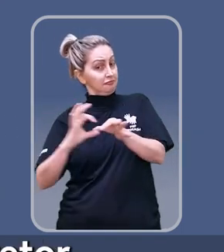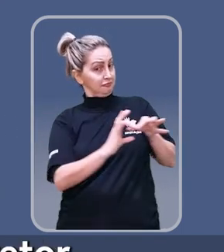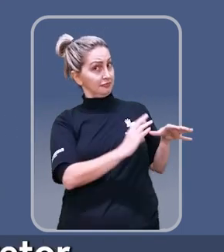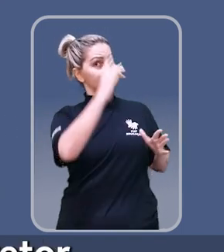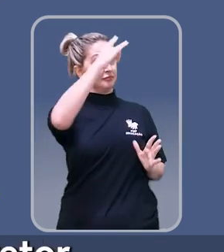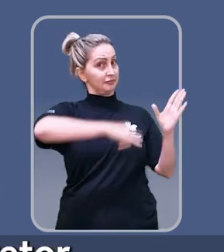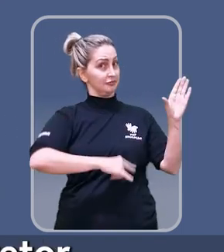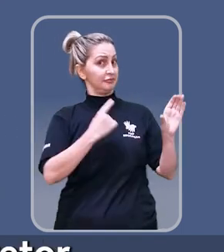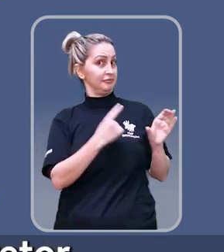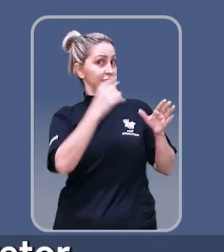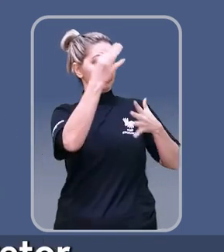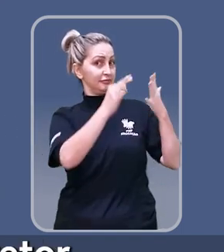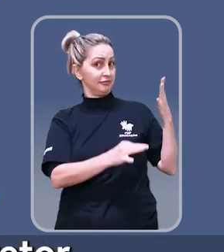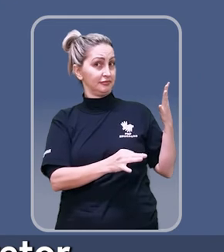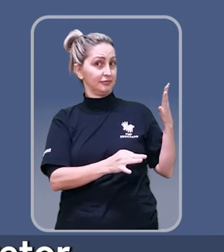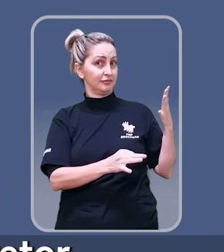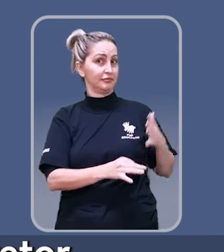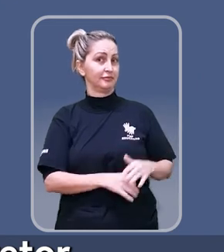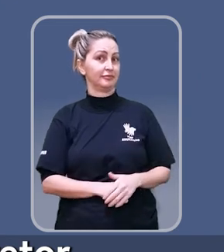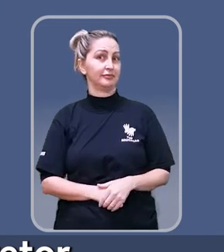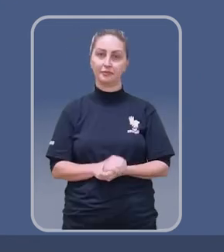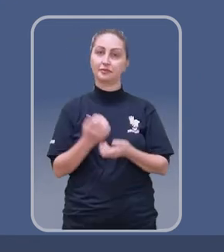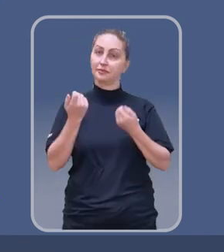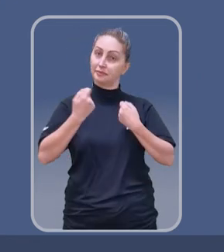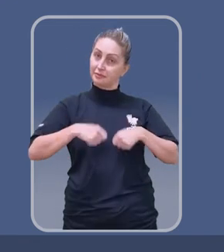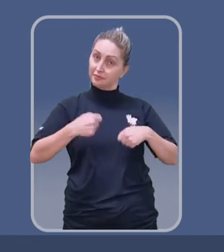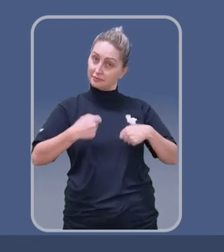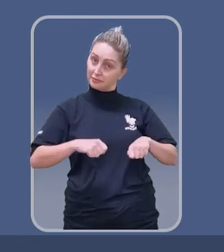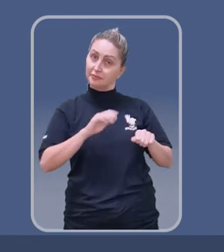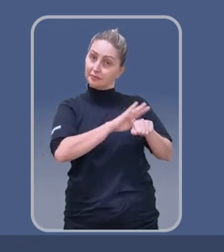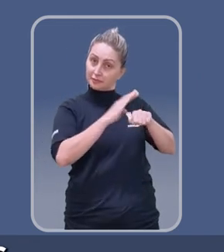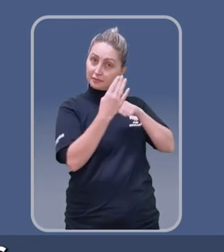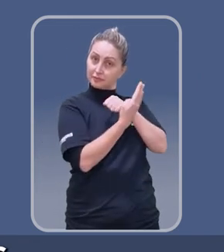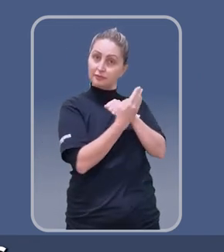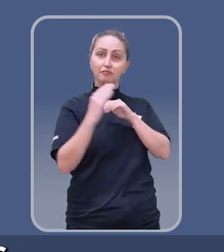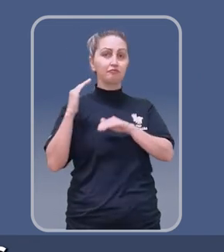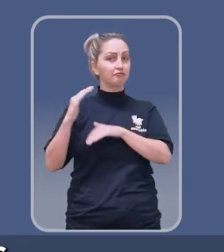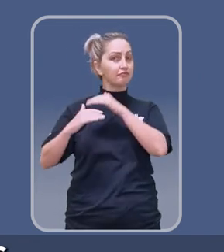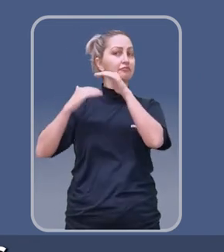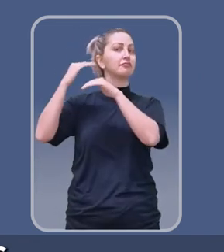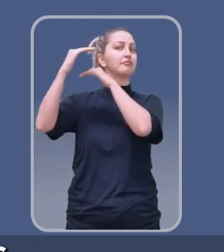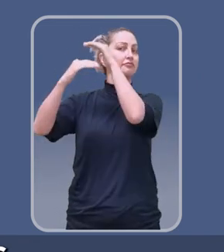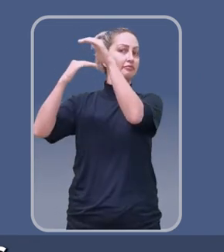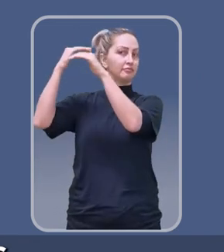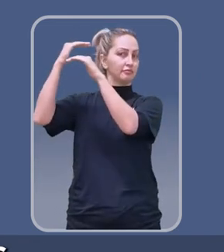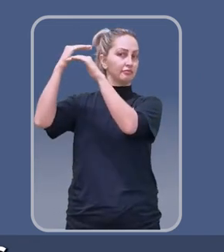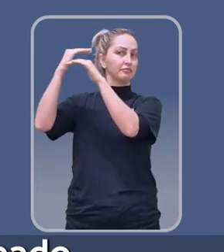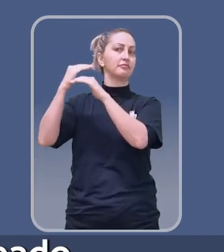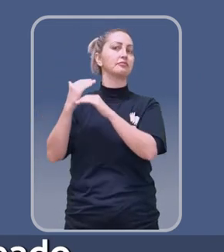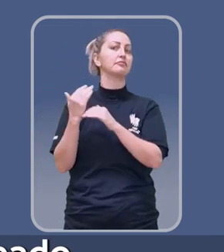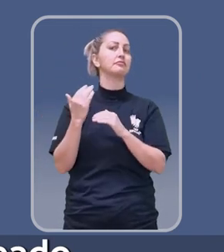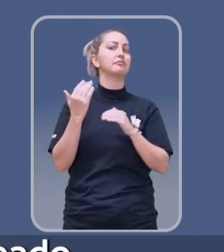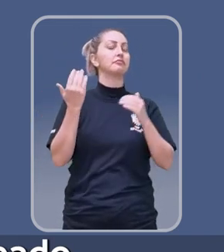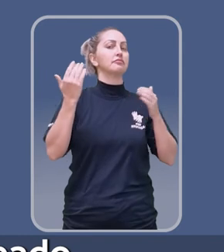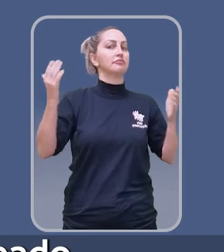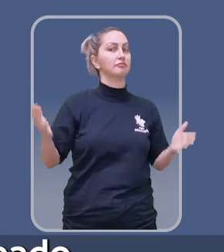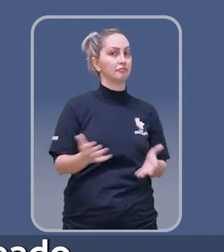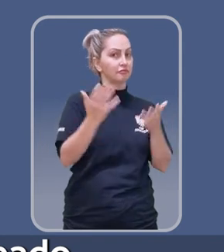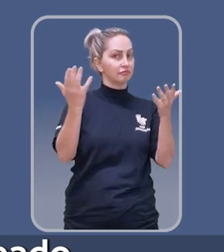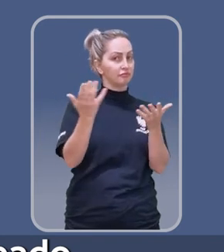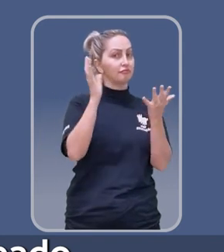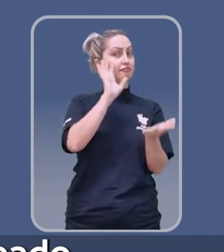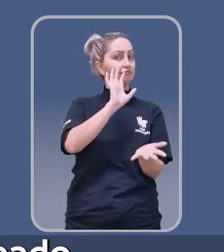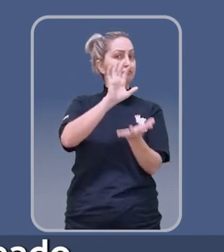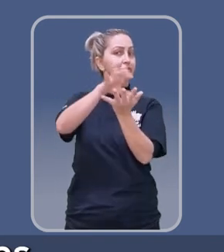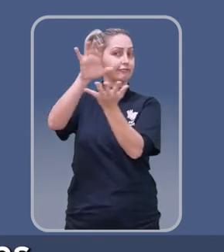no contexto da revisão do plano diretor. É possível desenvolver o conceito de bairros completos, que favorecem um